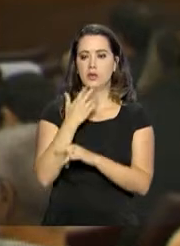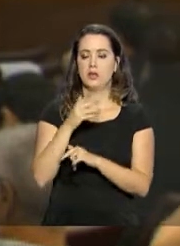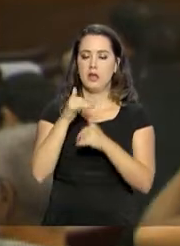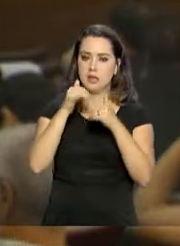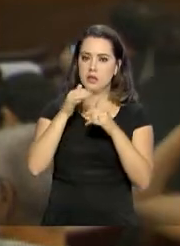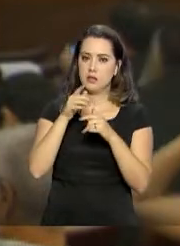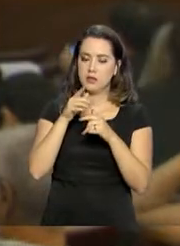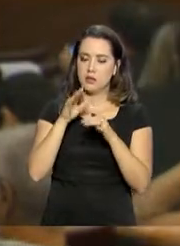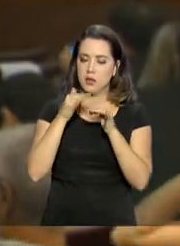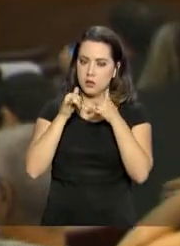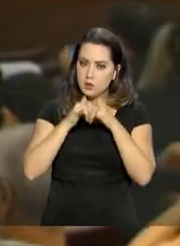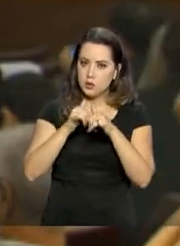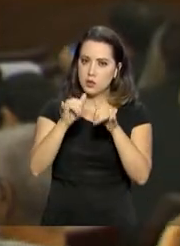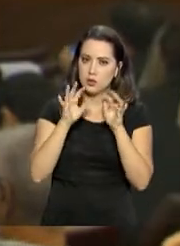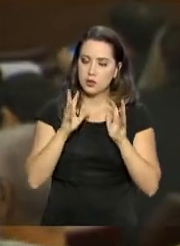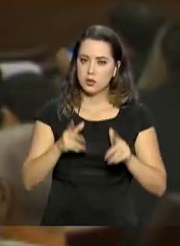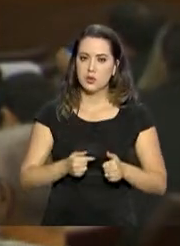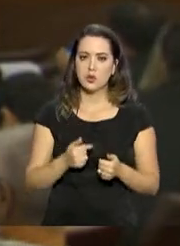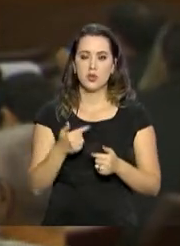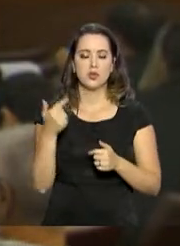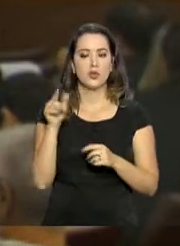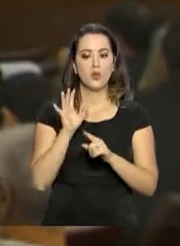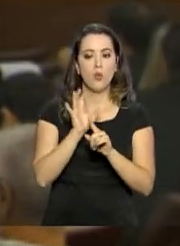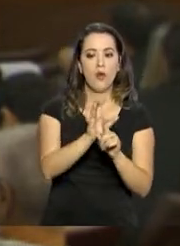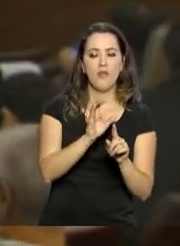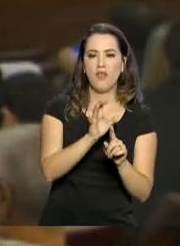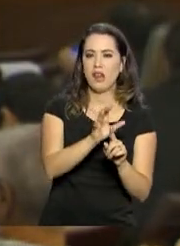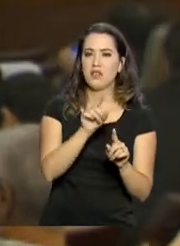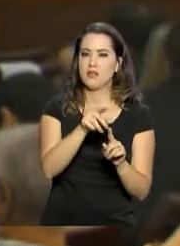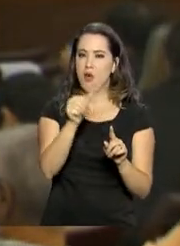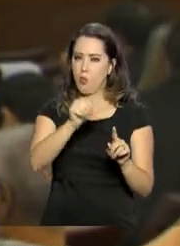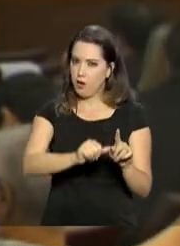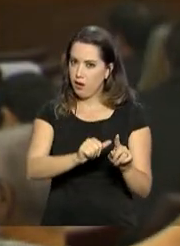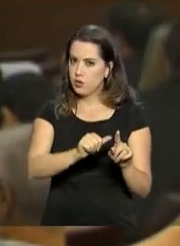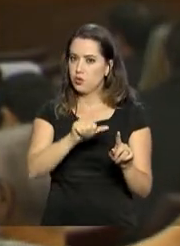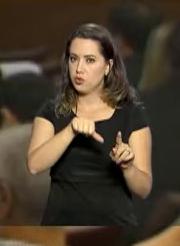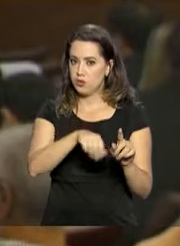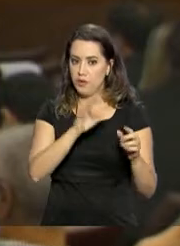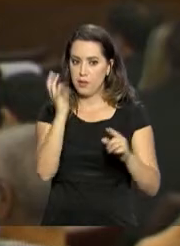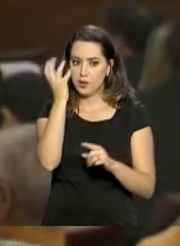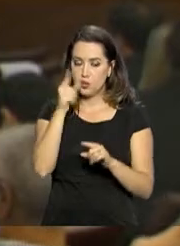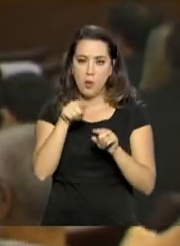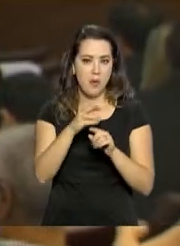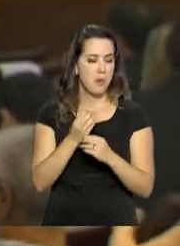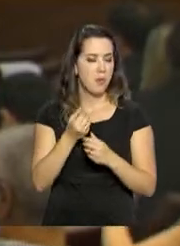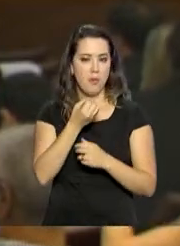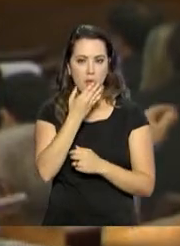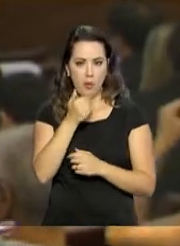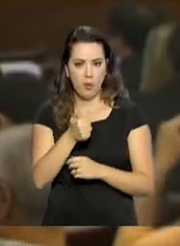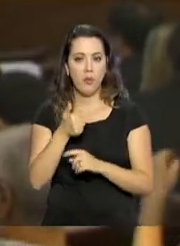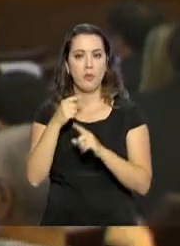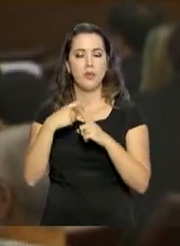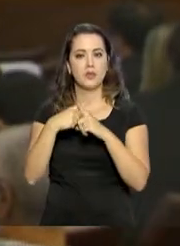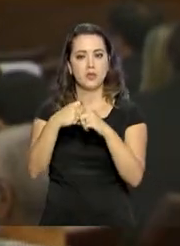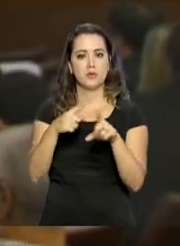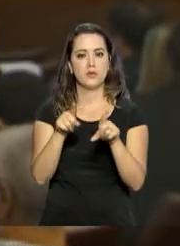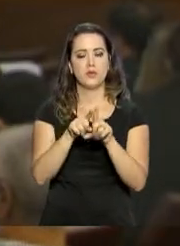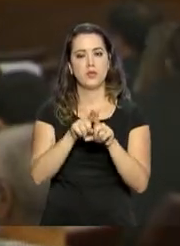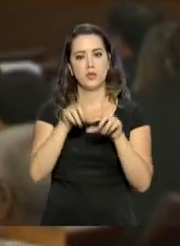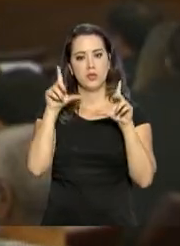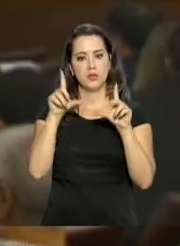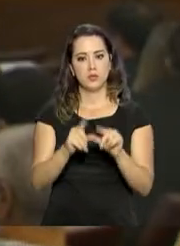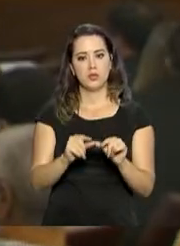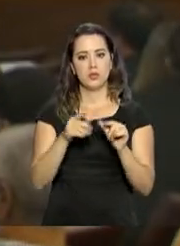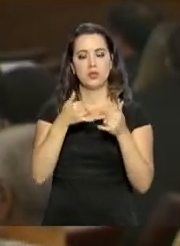energia limpa, de limpa que tem pouco impacto ambiental, o consumidor que investir na energia renovável também poderá diminuir os gastos